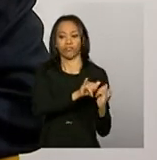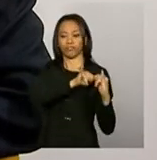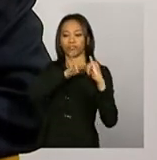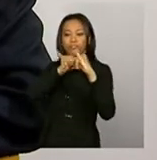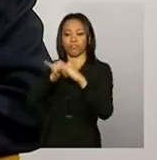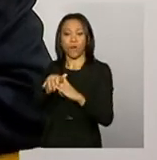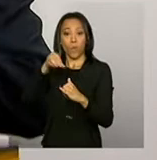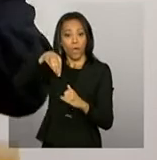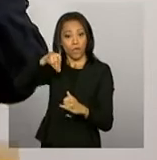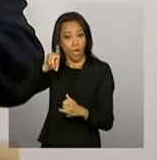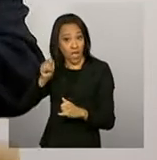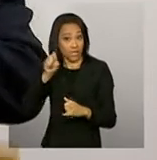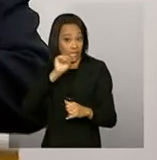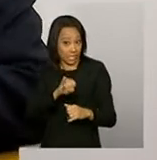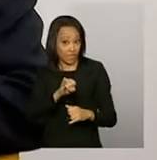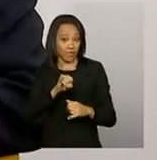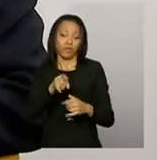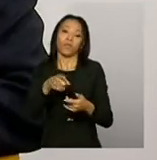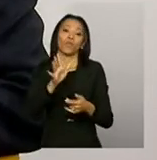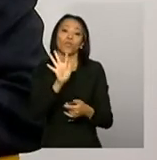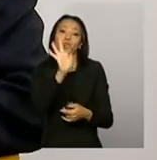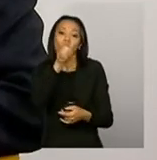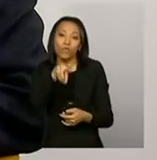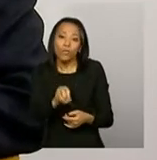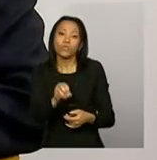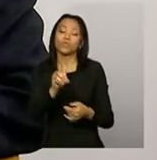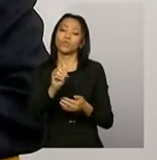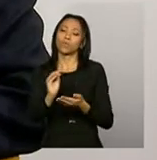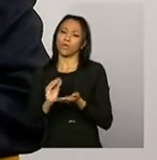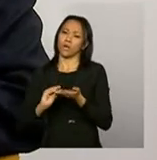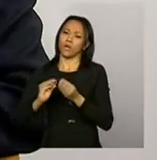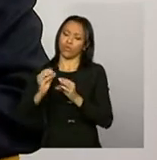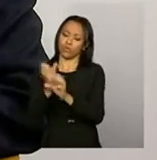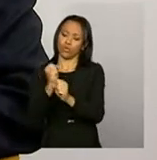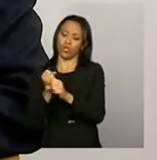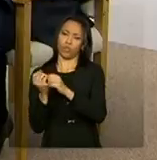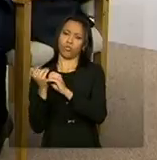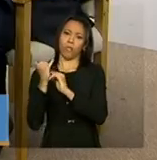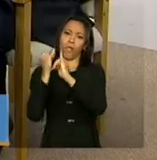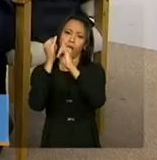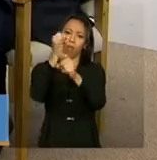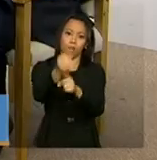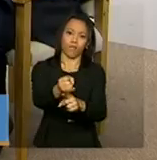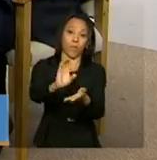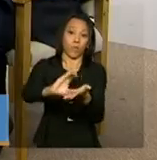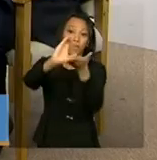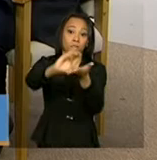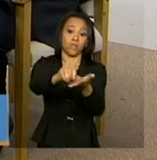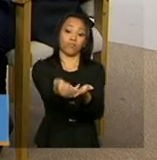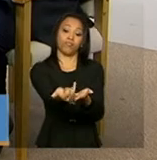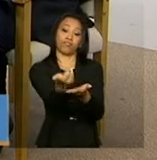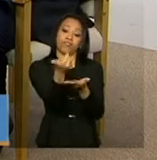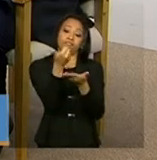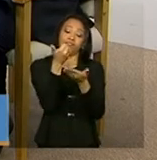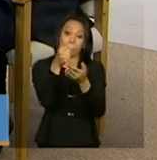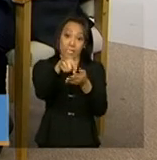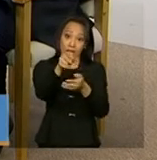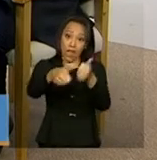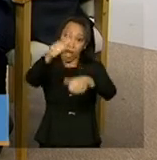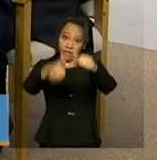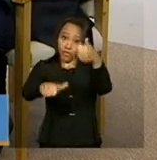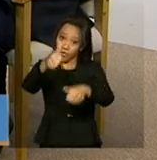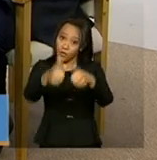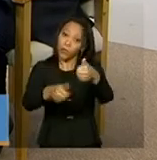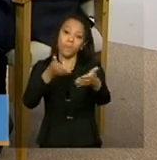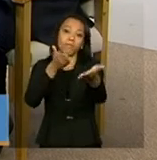o fundo encaminhou a prestação de conta para o Conselho. E o fator 4, que é se o Conselho analisou e deliberou a